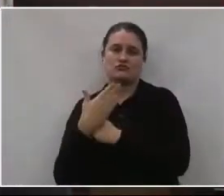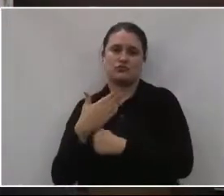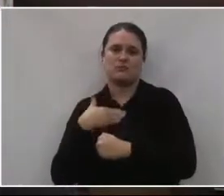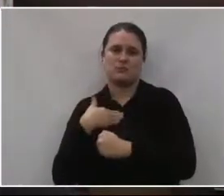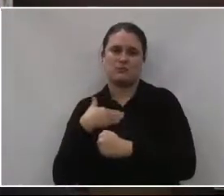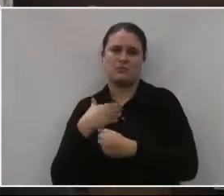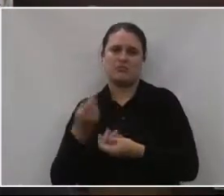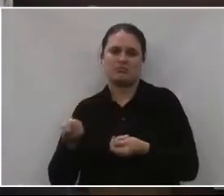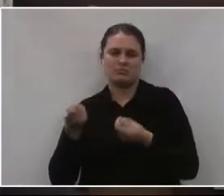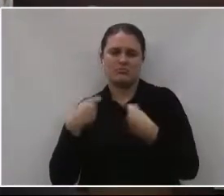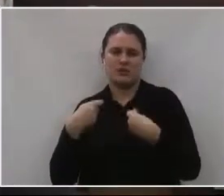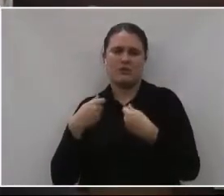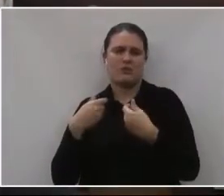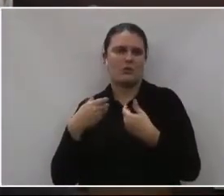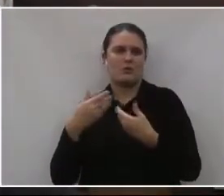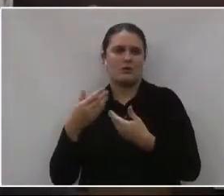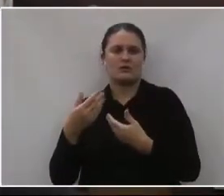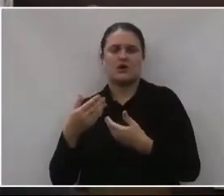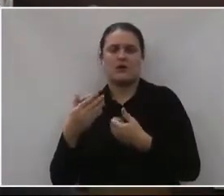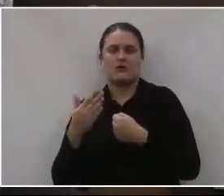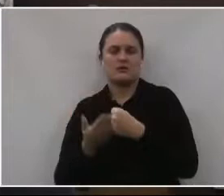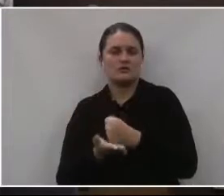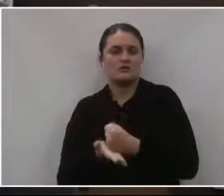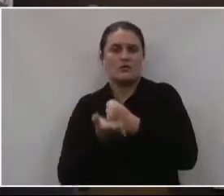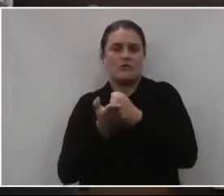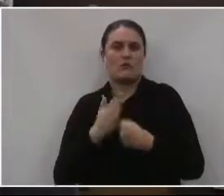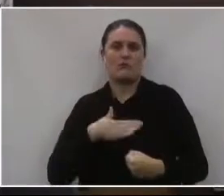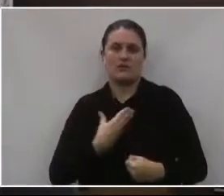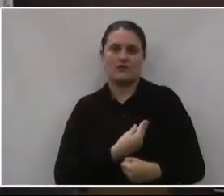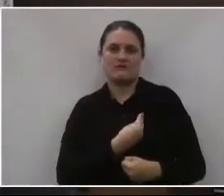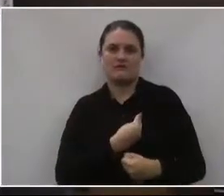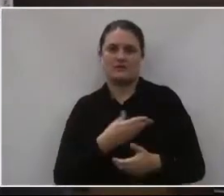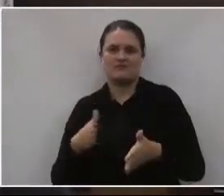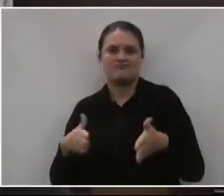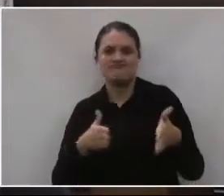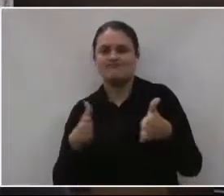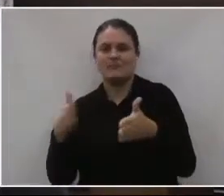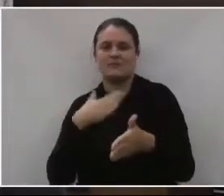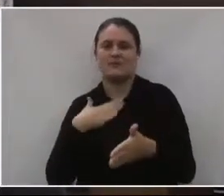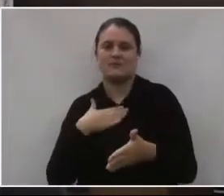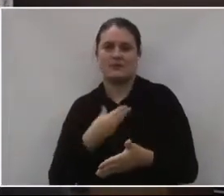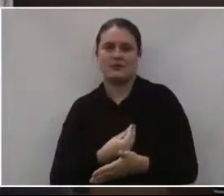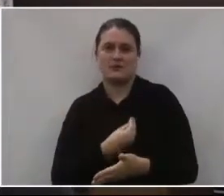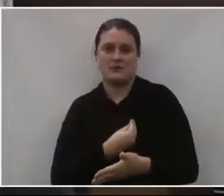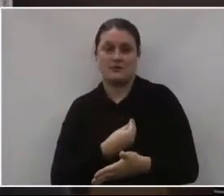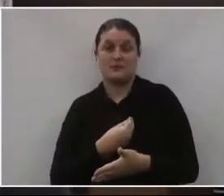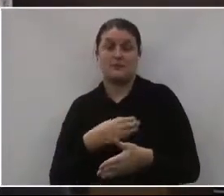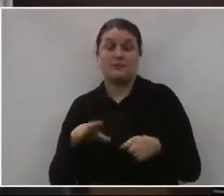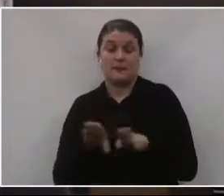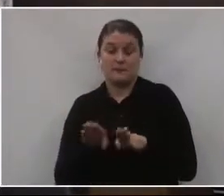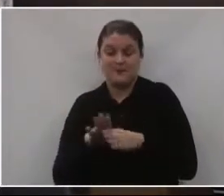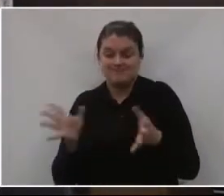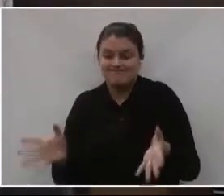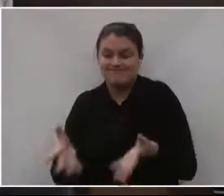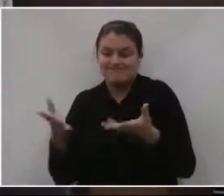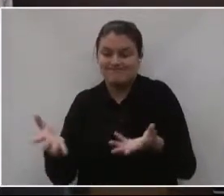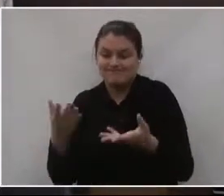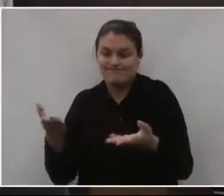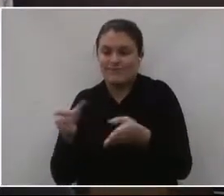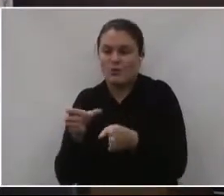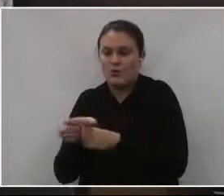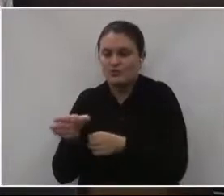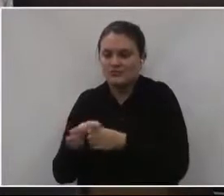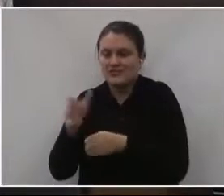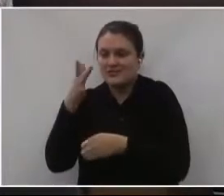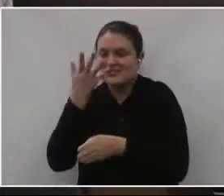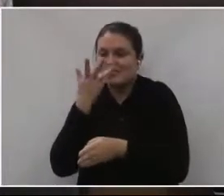me abriu portas, né? E para que isso aí sirva de incentivo também para essa juventude, para